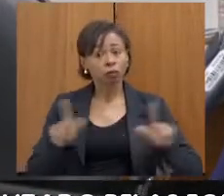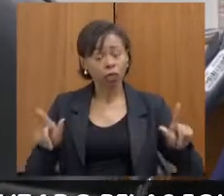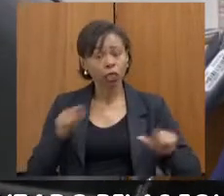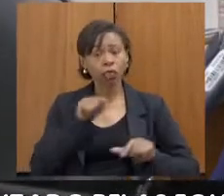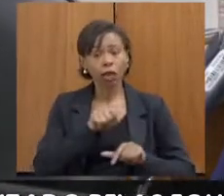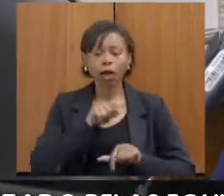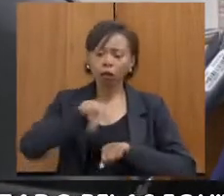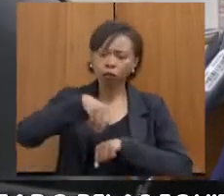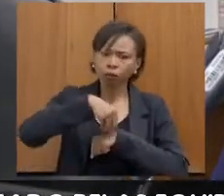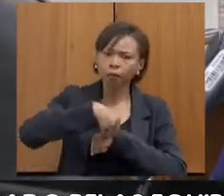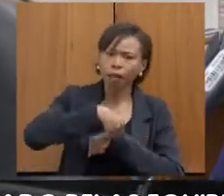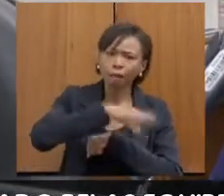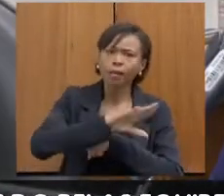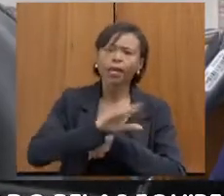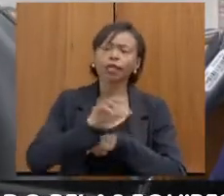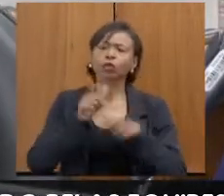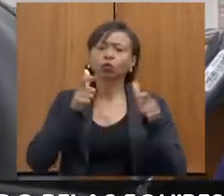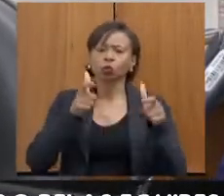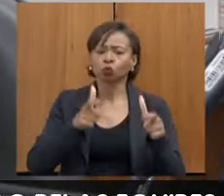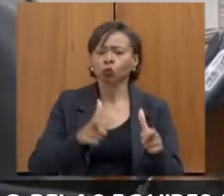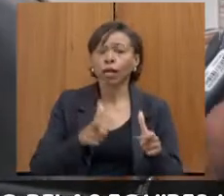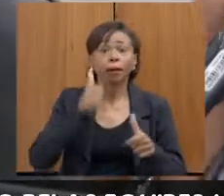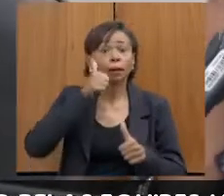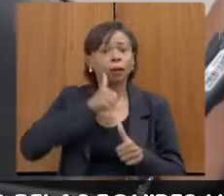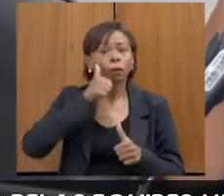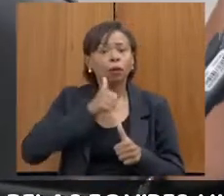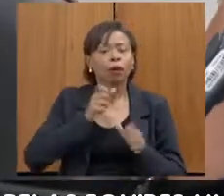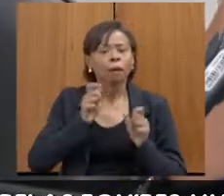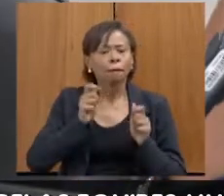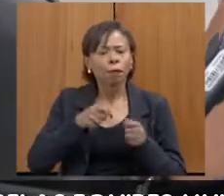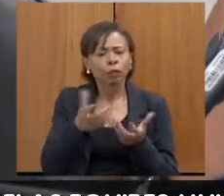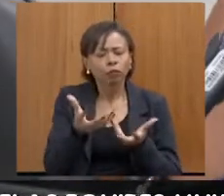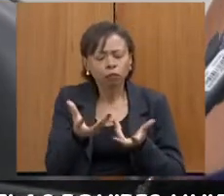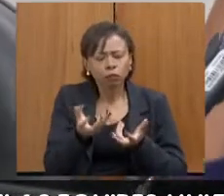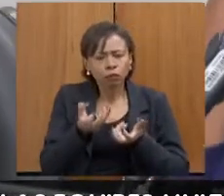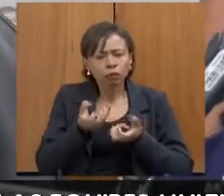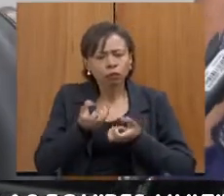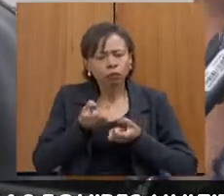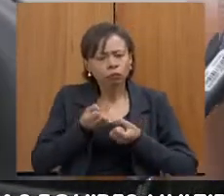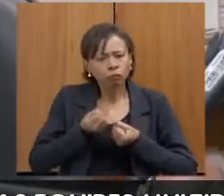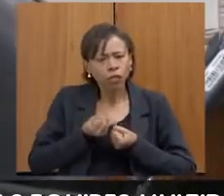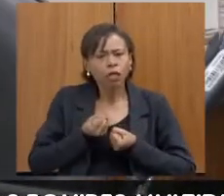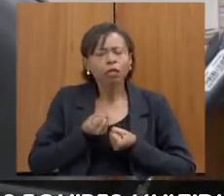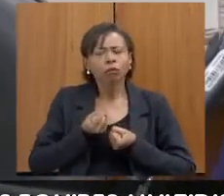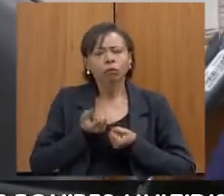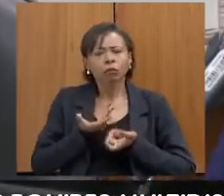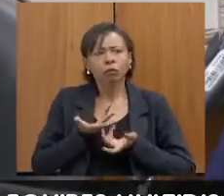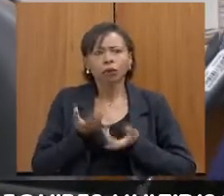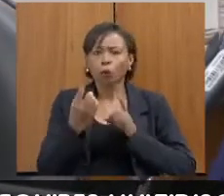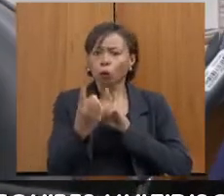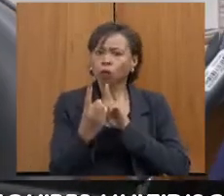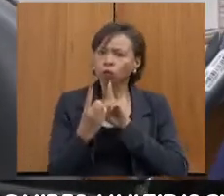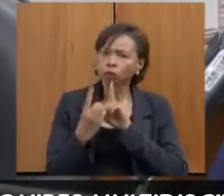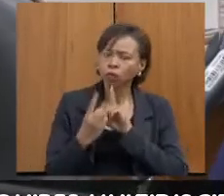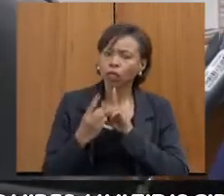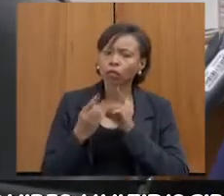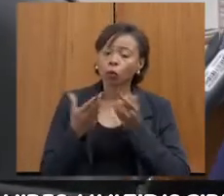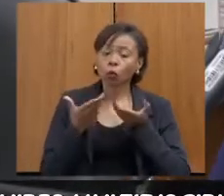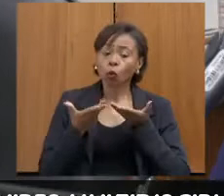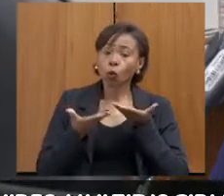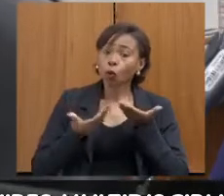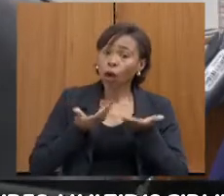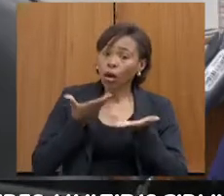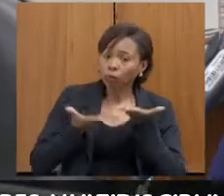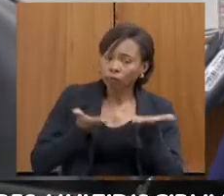-quero, que lá a mulher vai ter o abrigamento, vai ter um acompanhamento psicológico, um